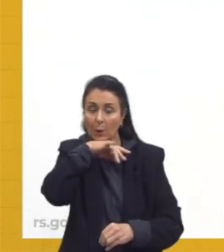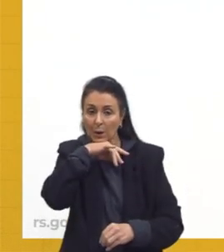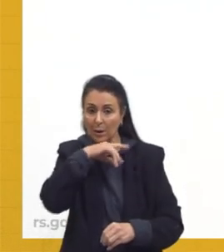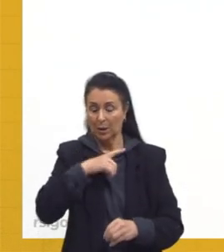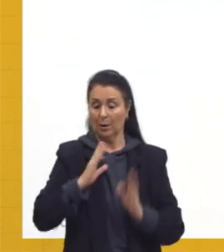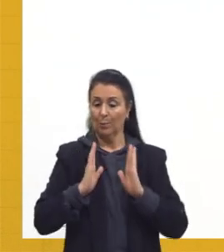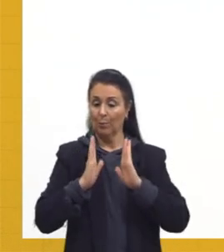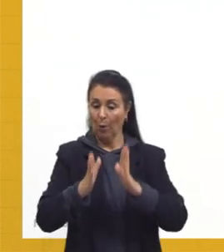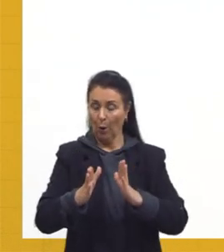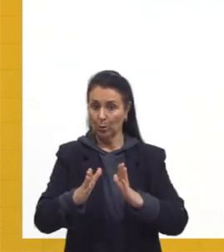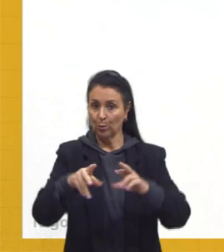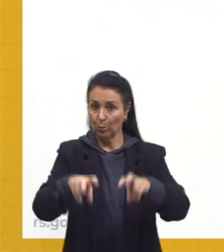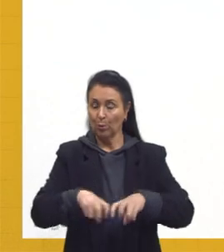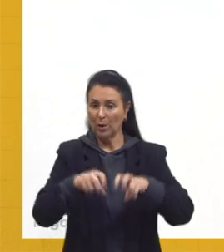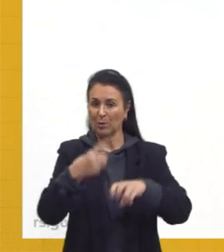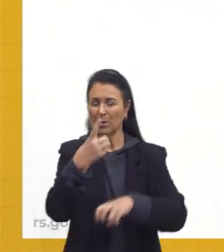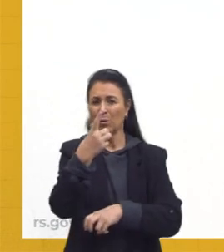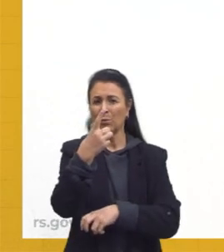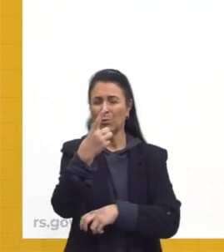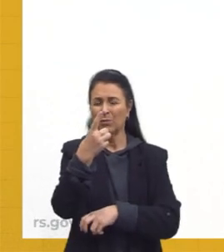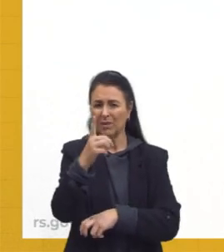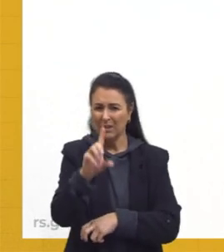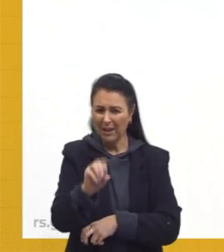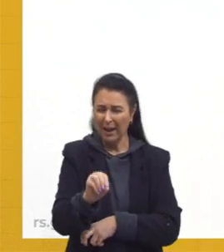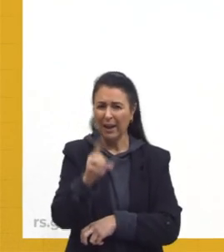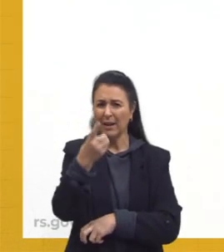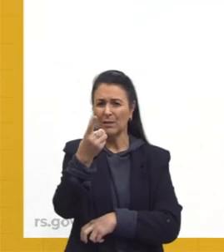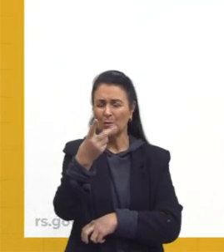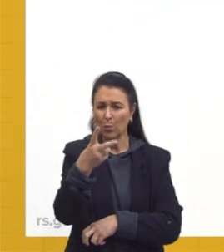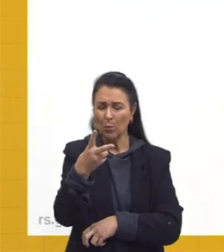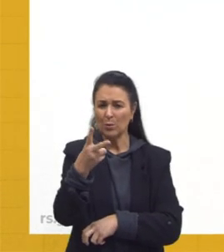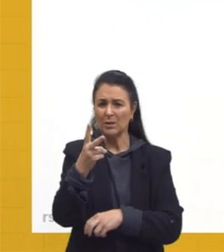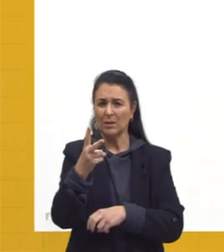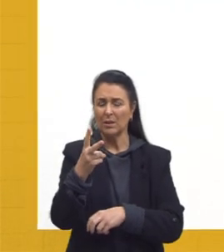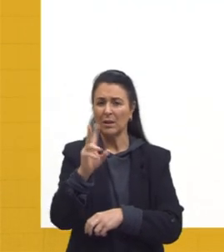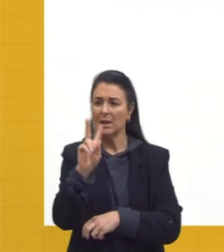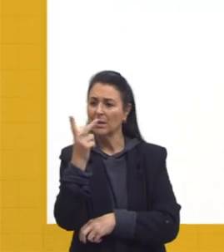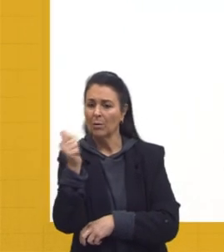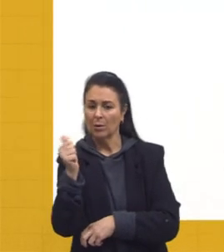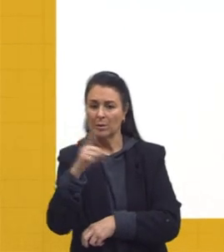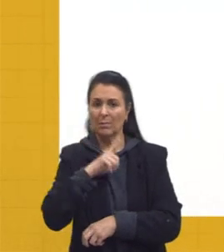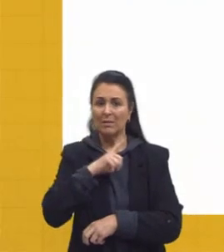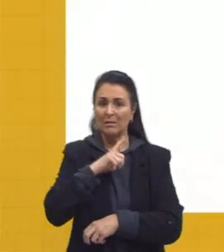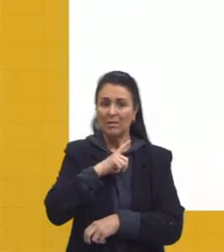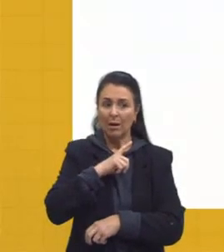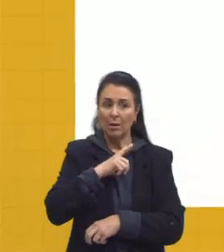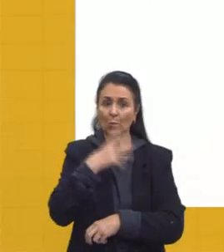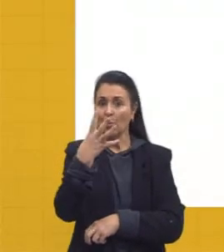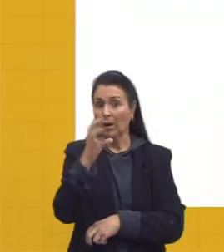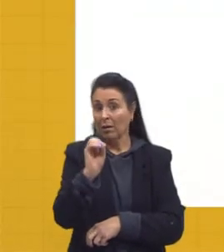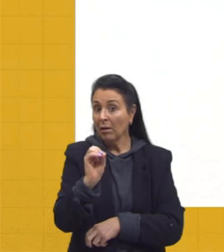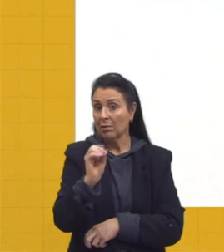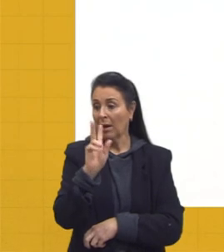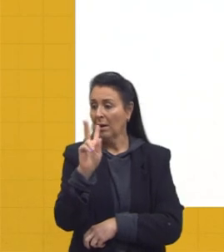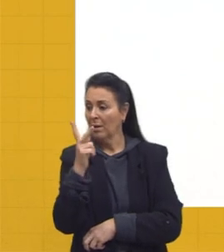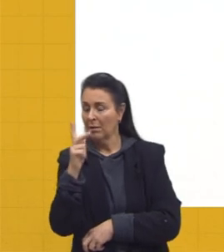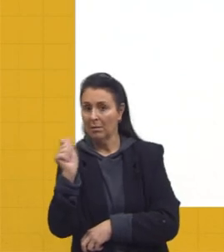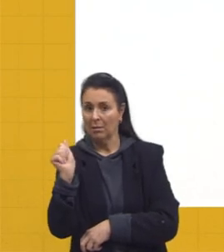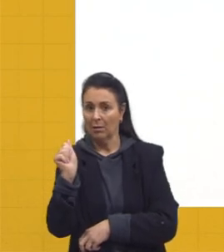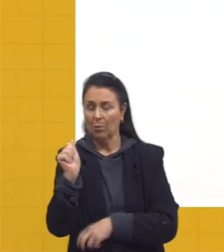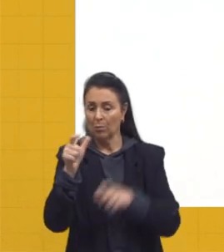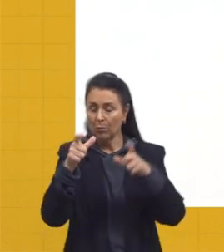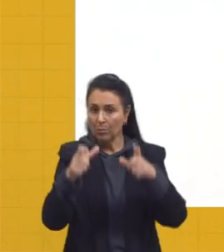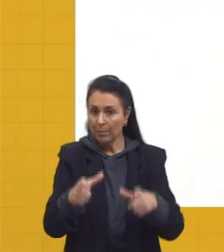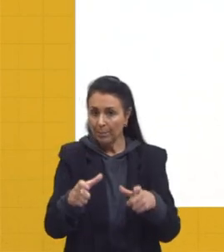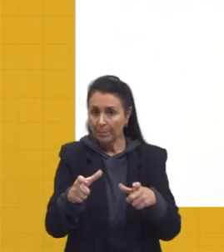por exemplo, que são 10, 12 hectares. Agora há módulos rurais, por exemplo, de 40 hectares, certo? Então são locais